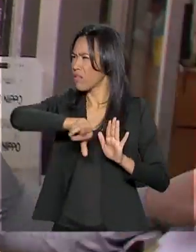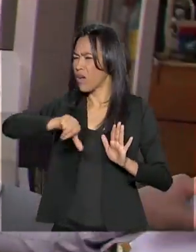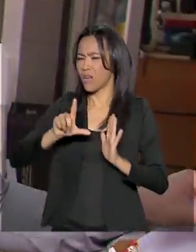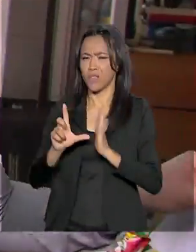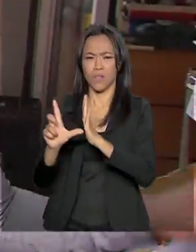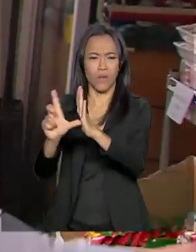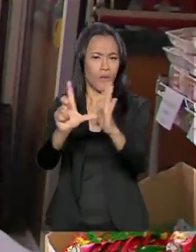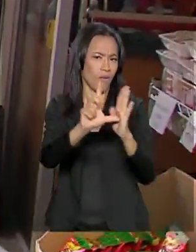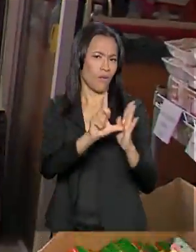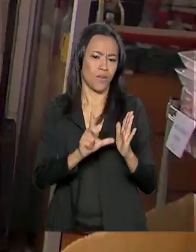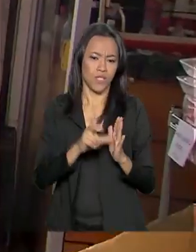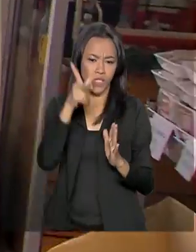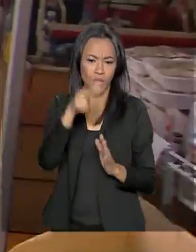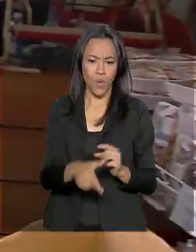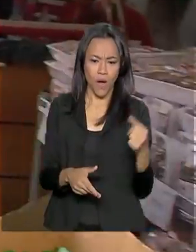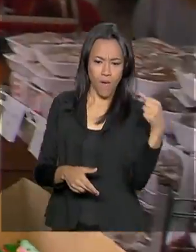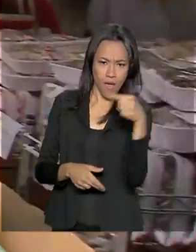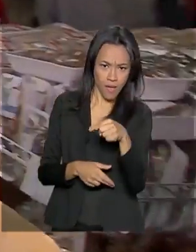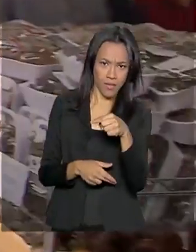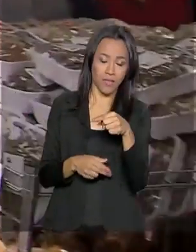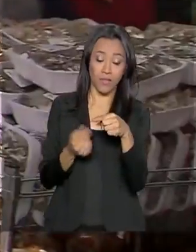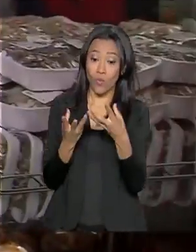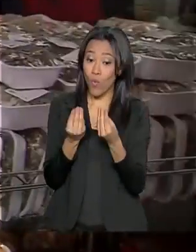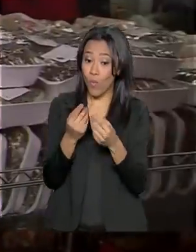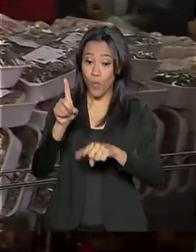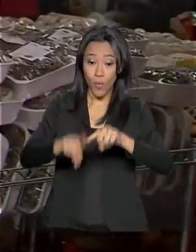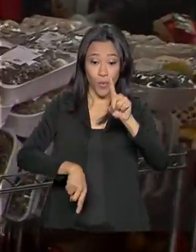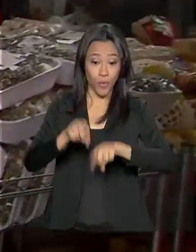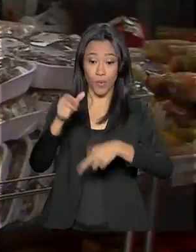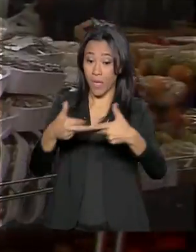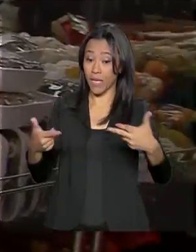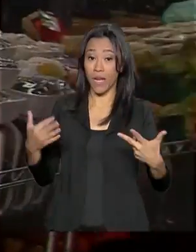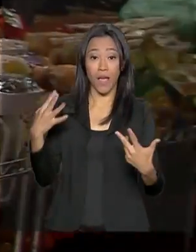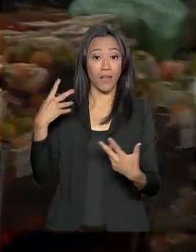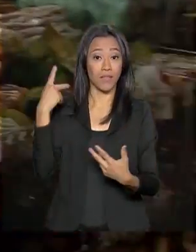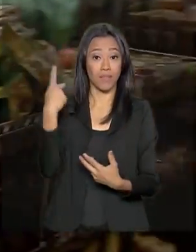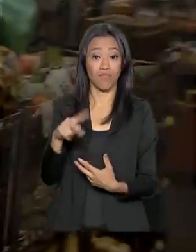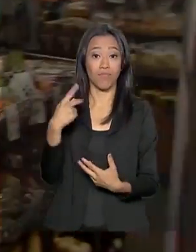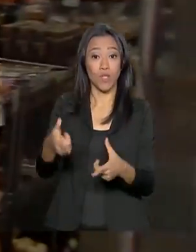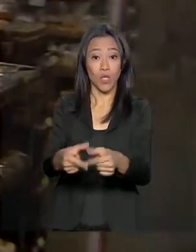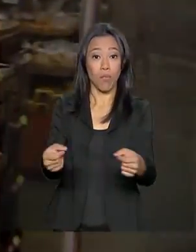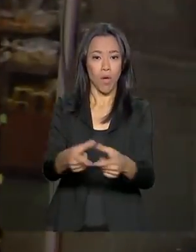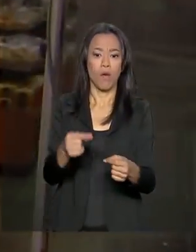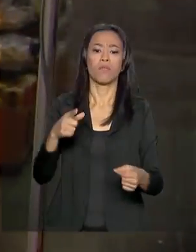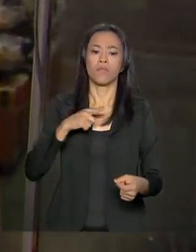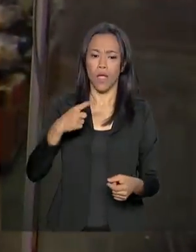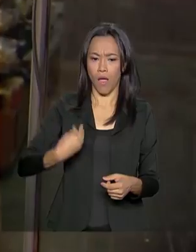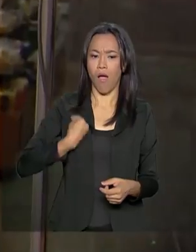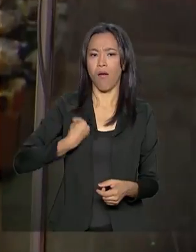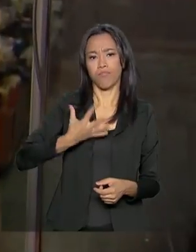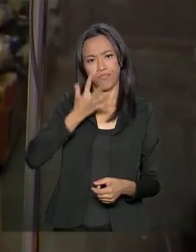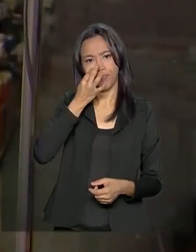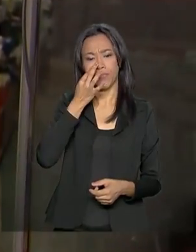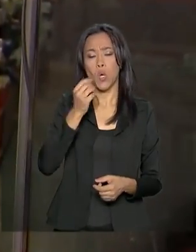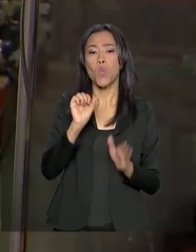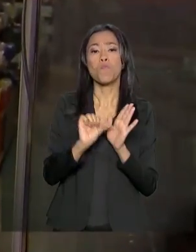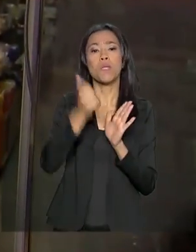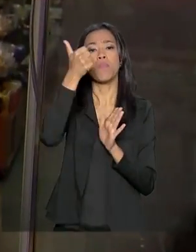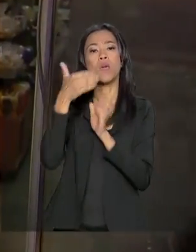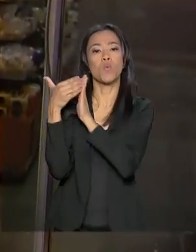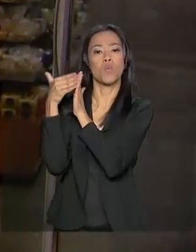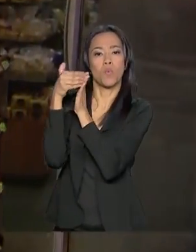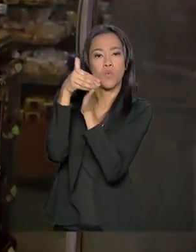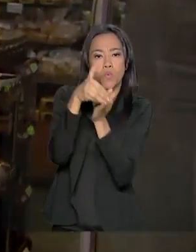aqui, lojinhas como essa aqui, cheias de produtos do Japão. Tem muita presença japonesa aqui. O primeiro navio com